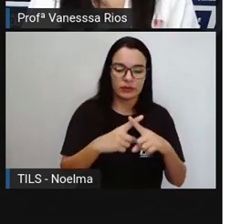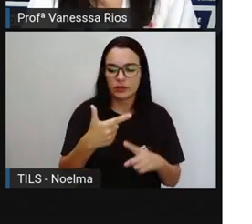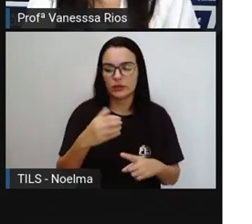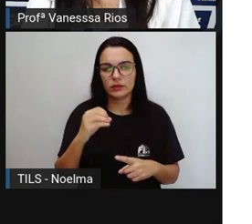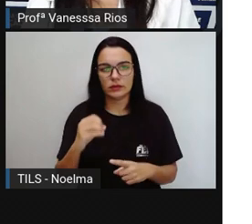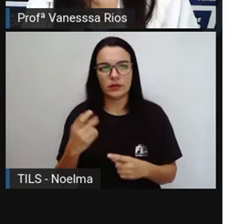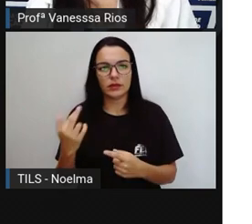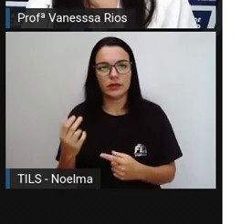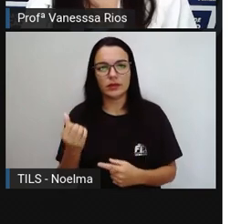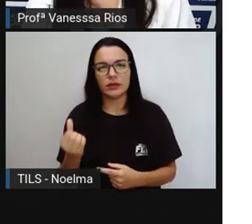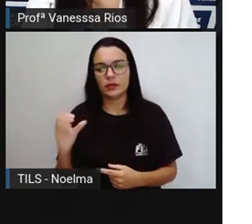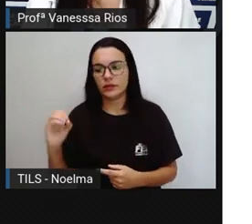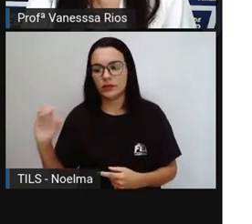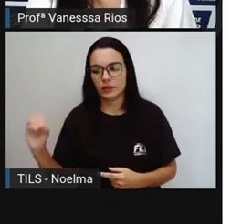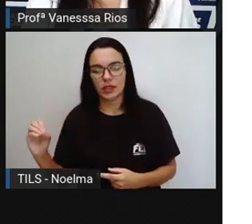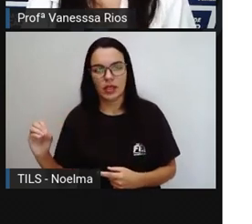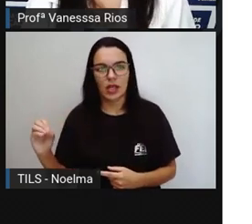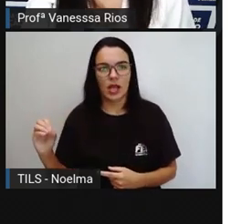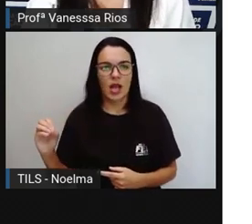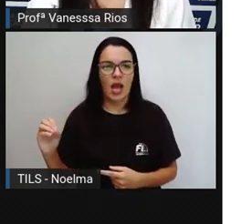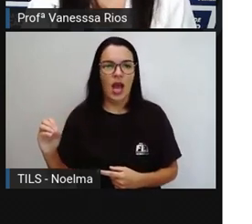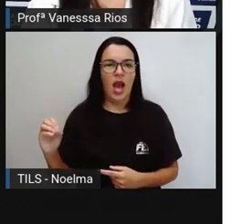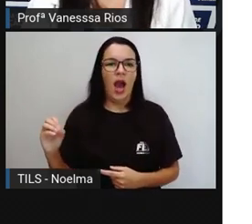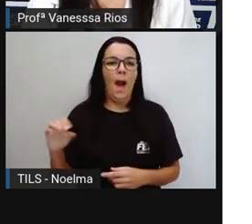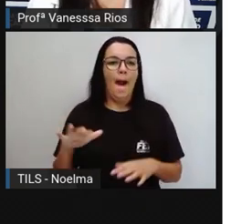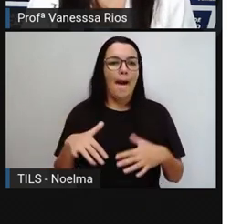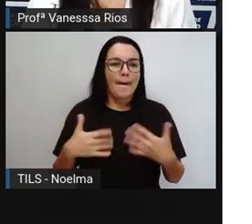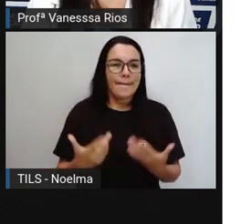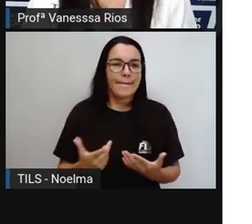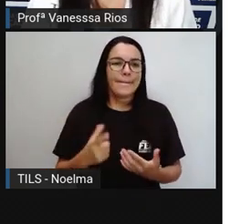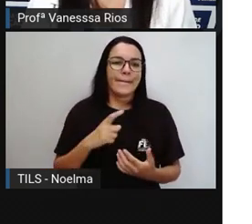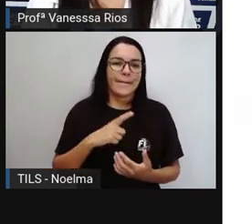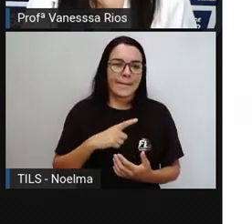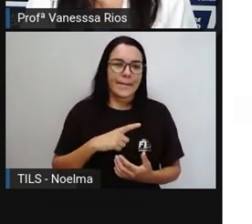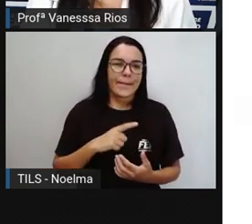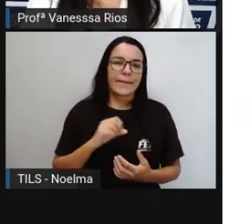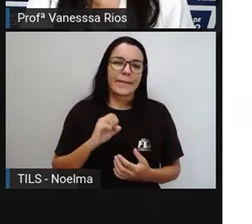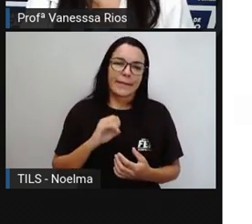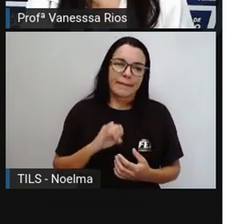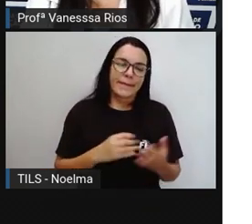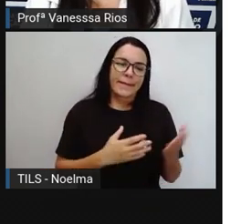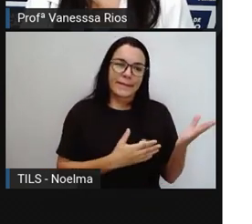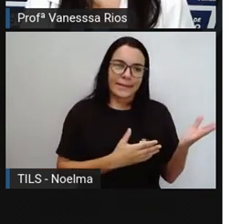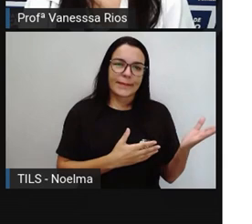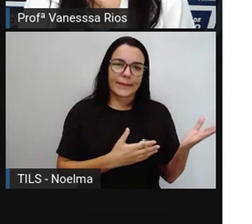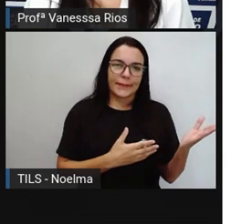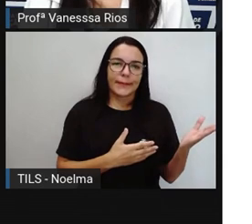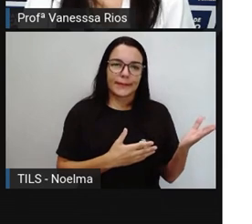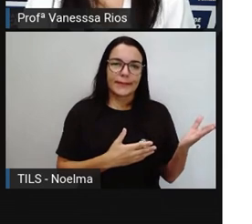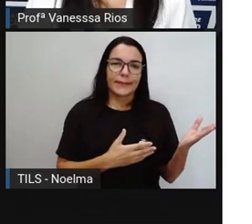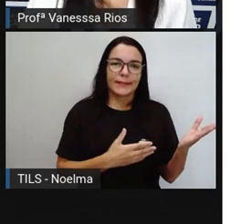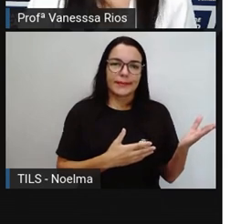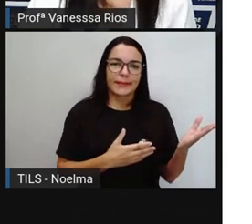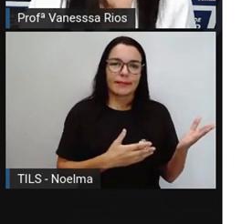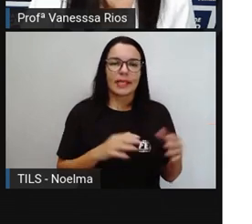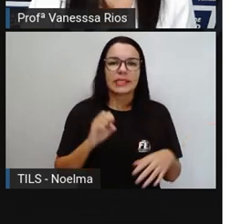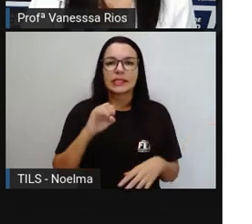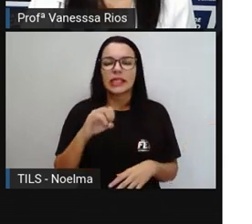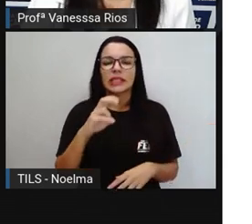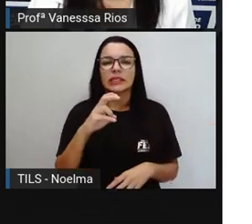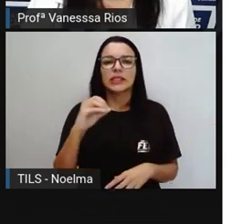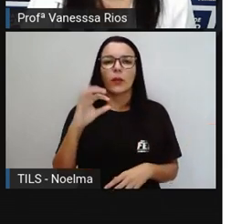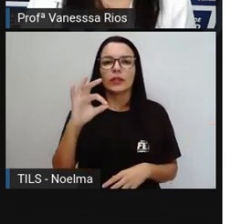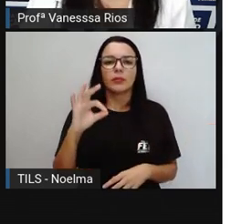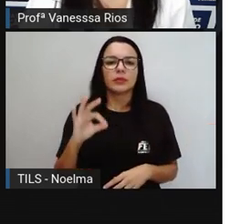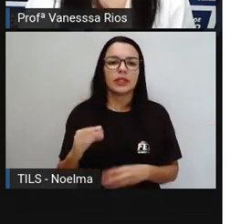20 600 Então 30% de 2 mil é igual 600 E quanto seria 50